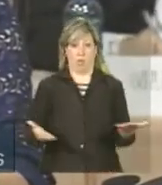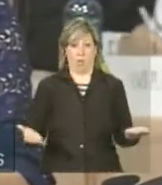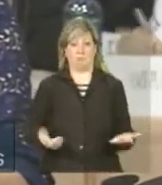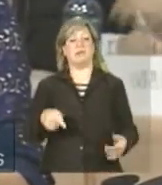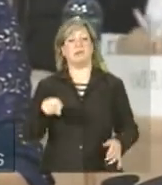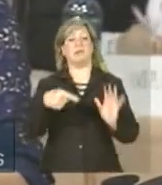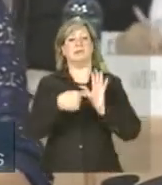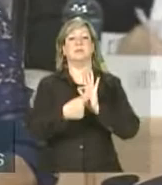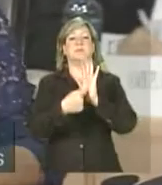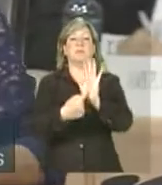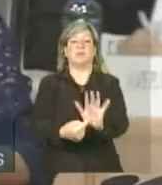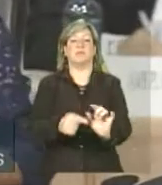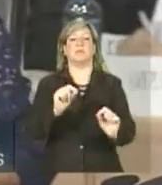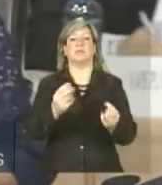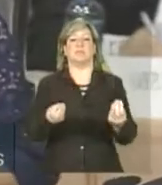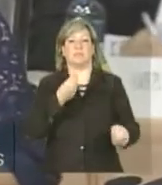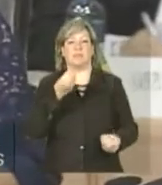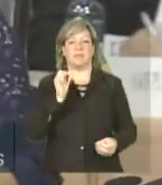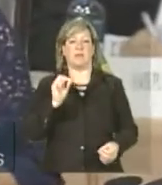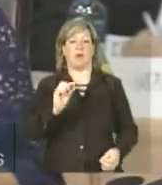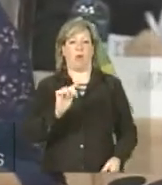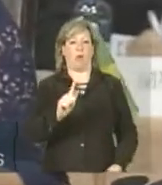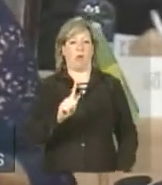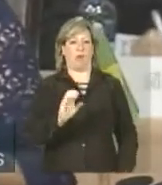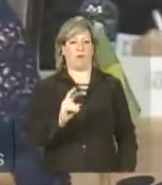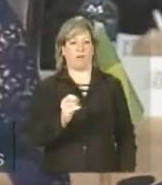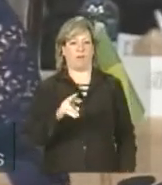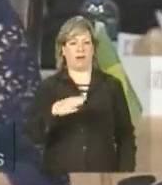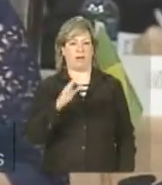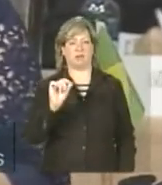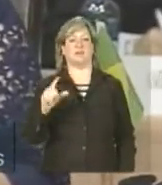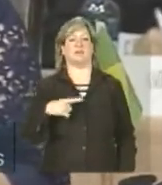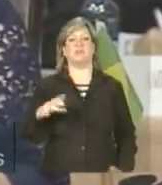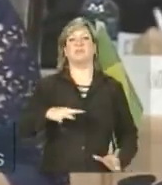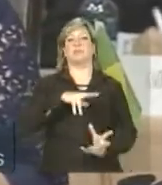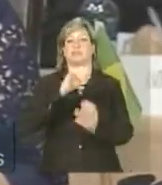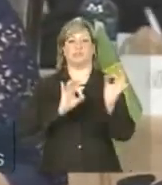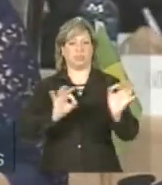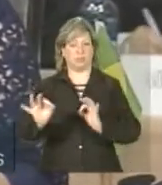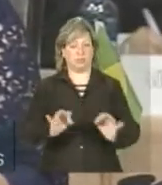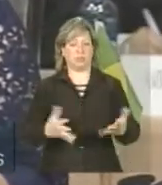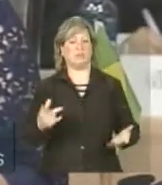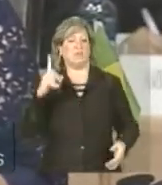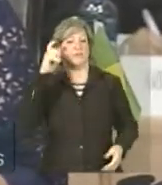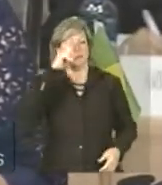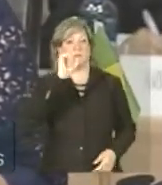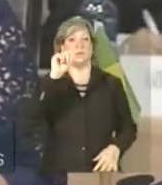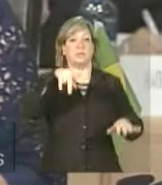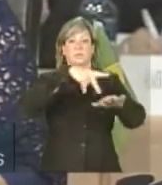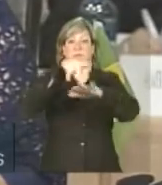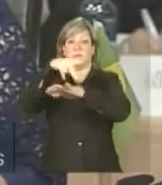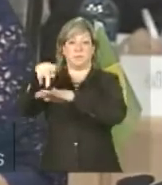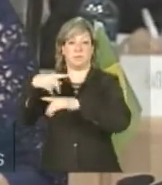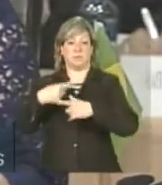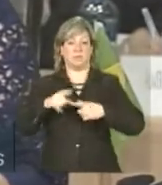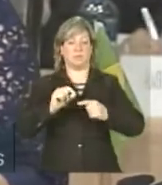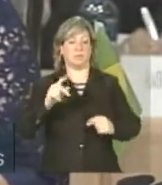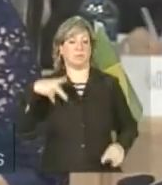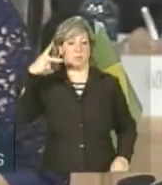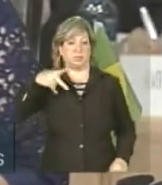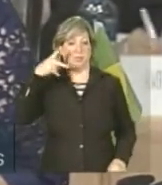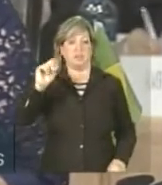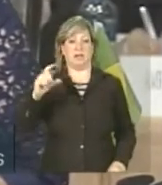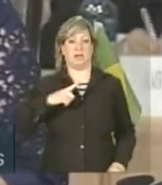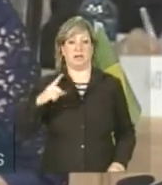fragilidade da governança econômica global e as dificuldades que enfrentam as lideranças políticas que